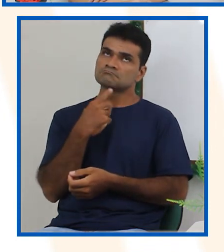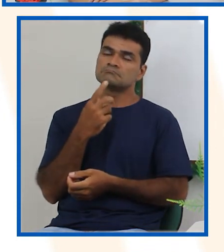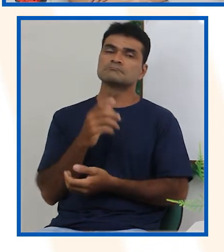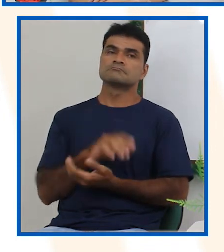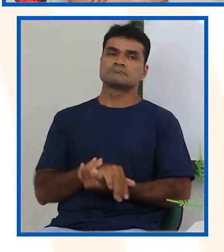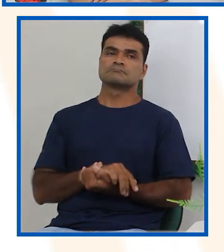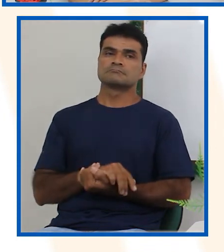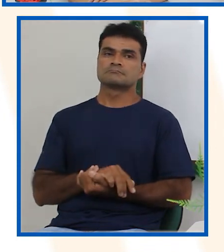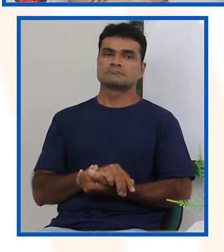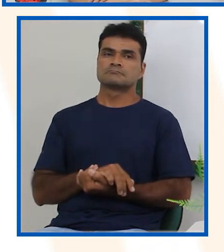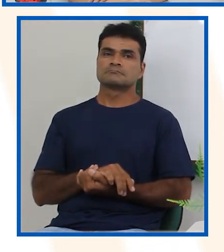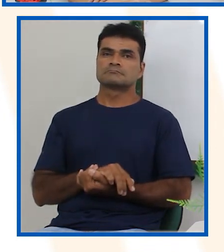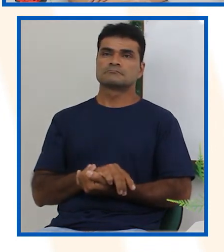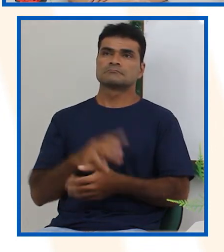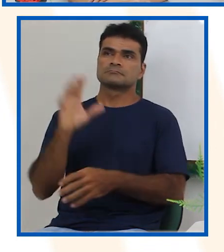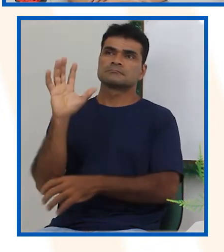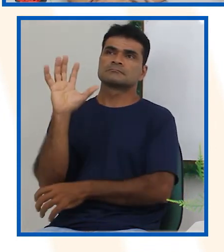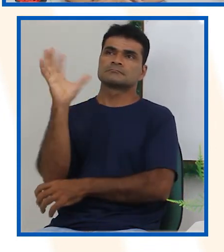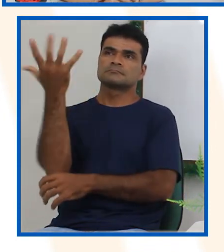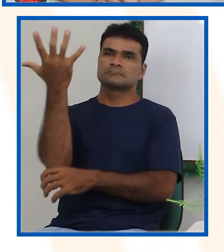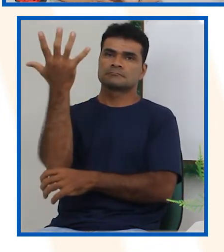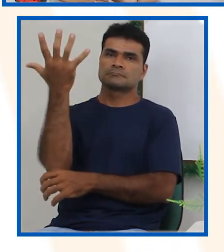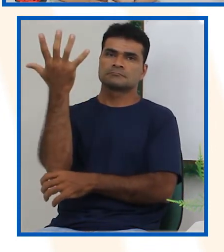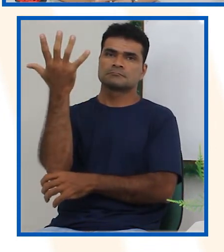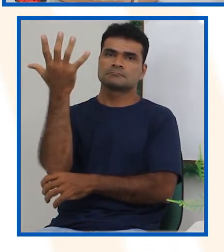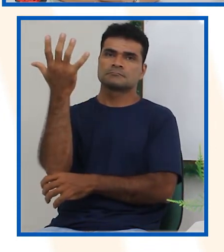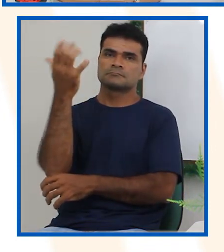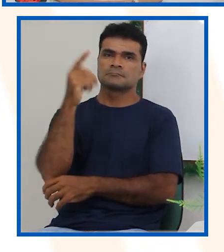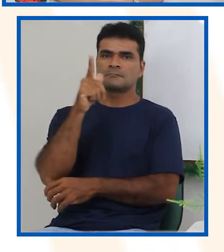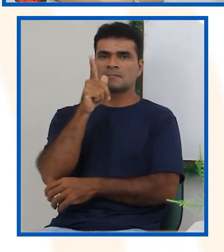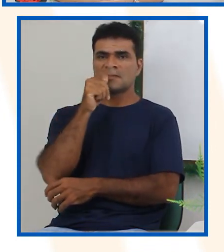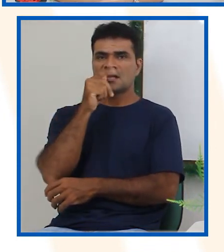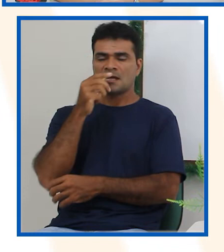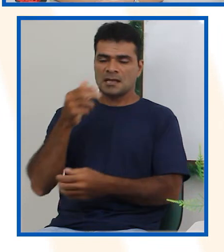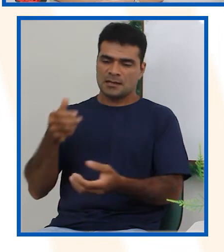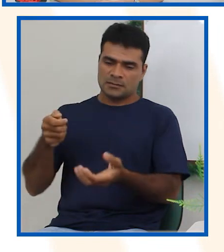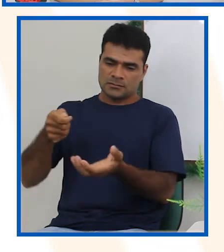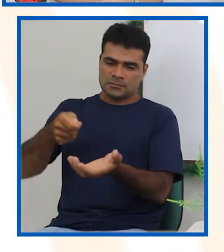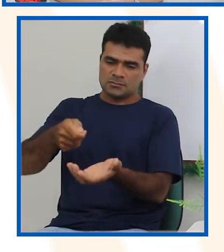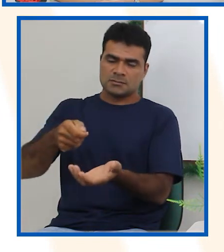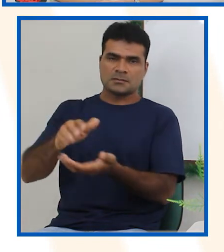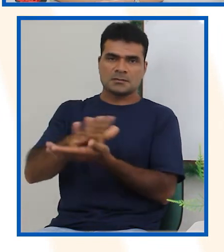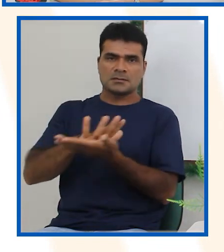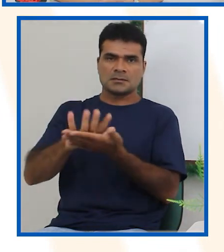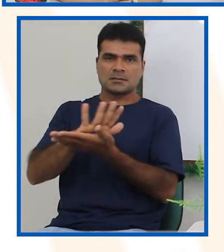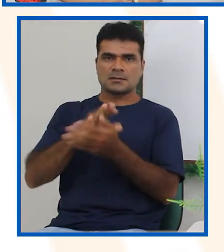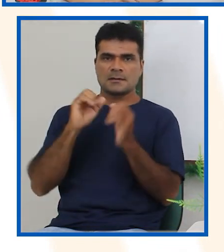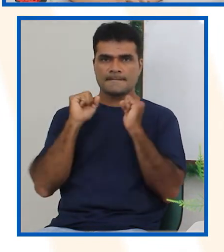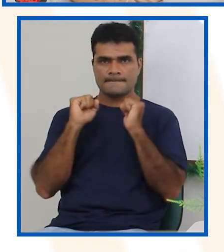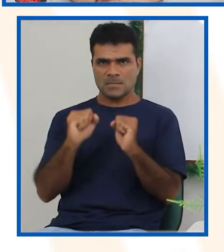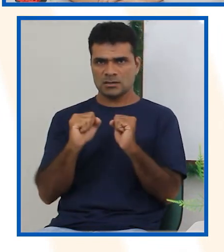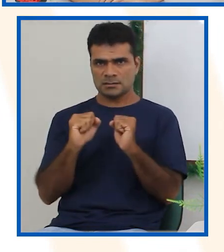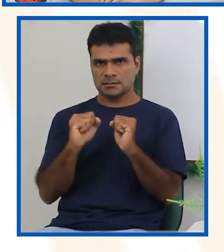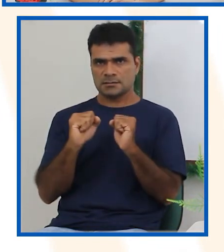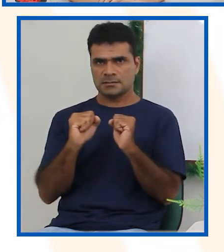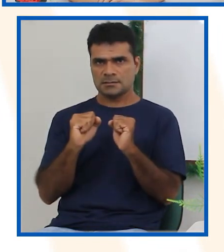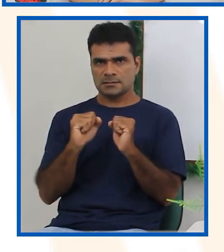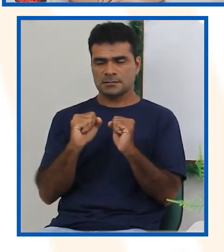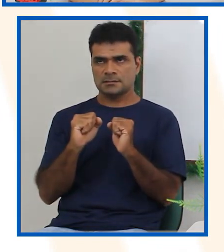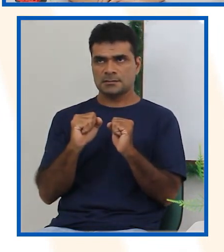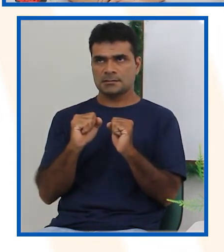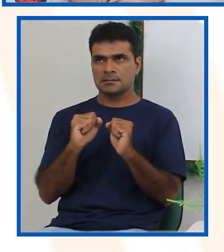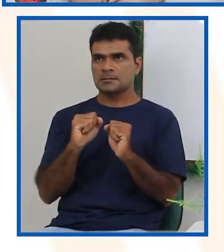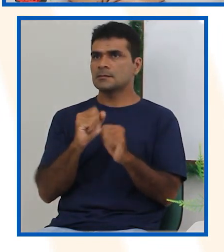Uma planta sobreviver sem receber água. Vocês acham que as plantinhas podem viver sem água? Não, né?